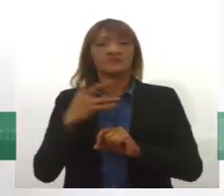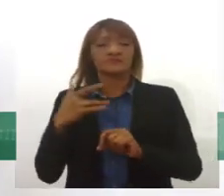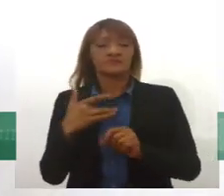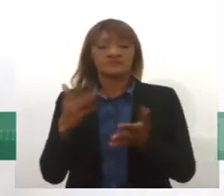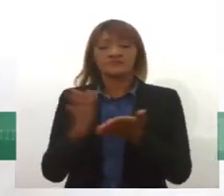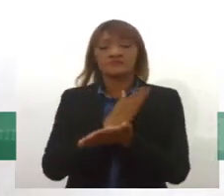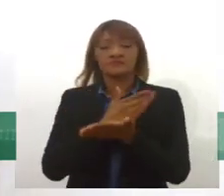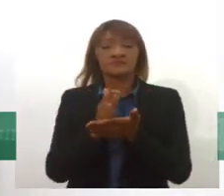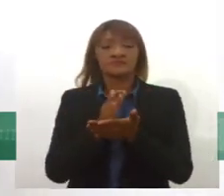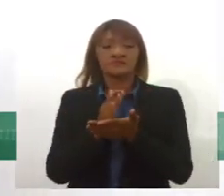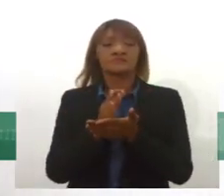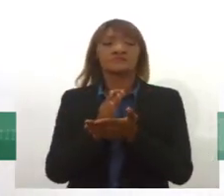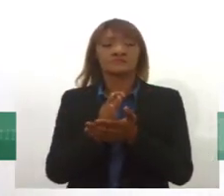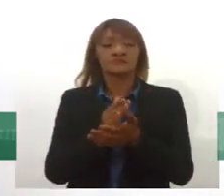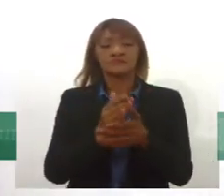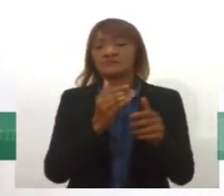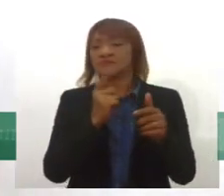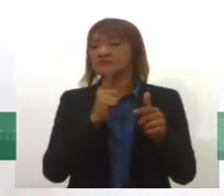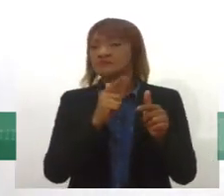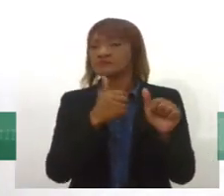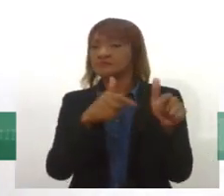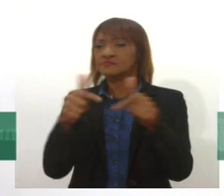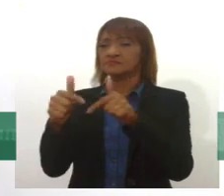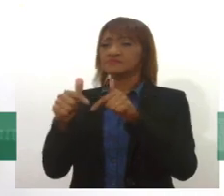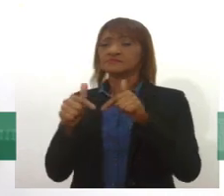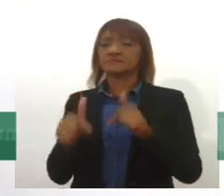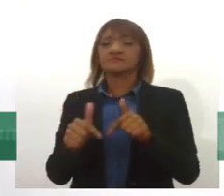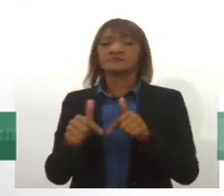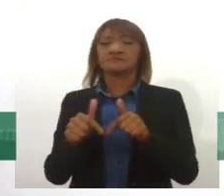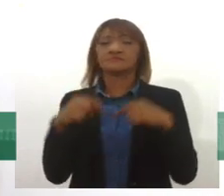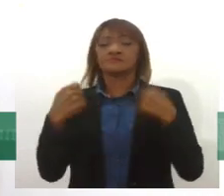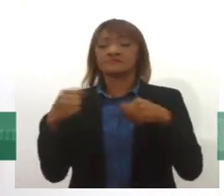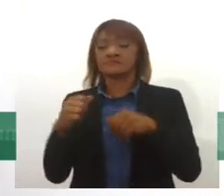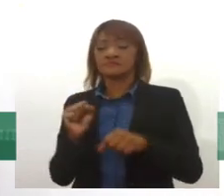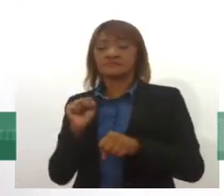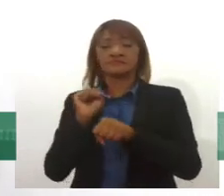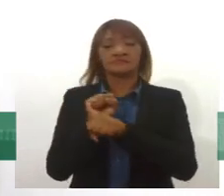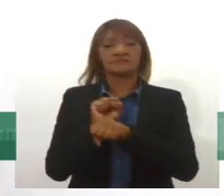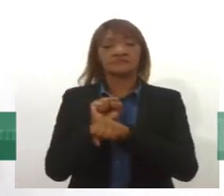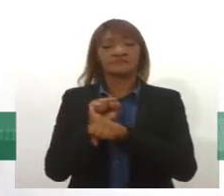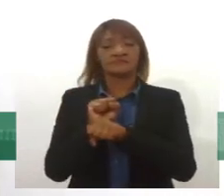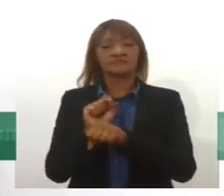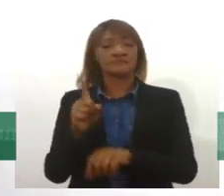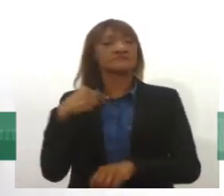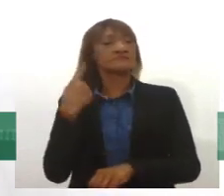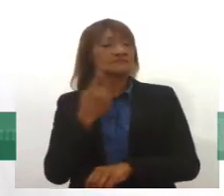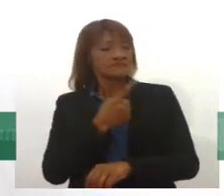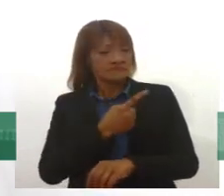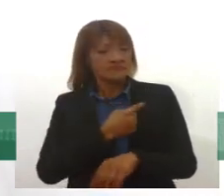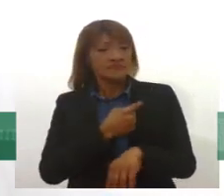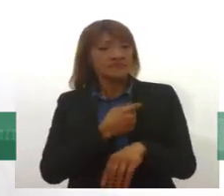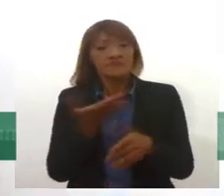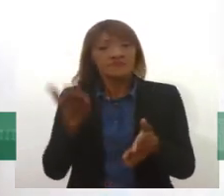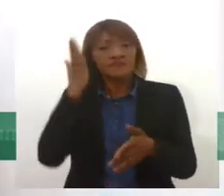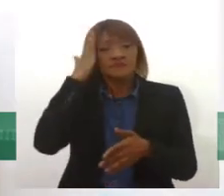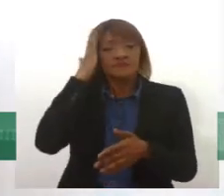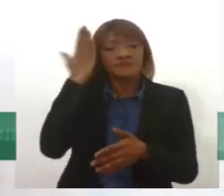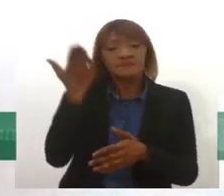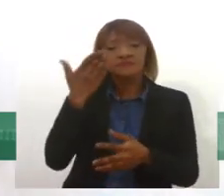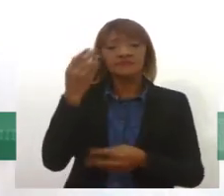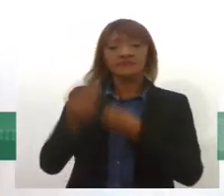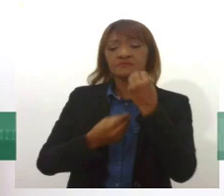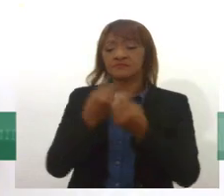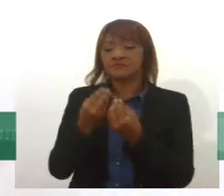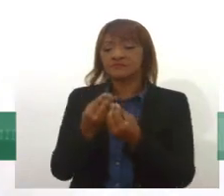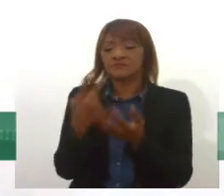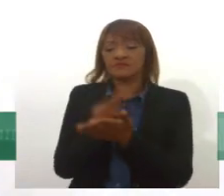serviços de saúde em geral precisaram ser interrompidos para a gente dar ponta do que era essa pandemia vingente no mundo